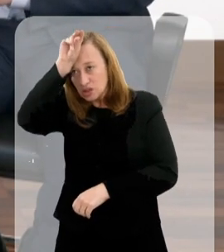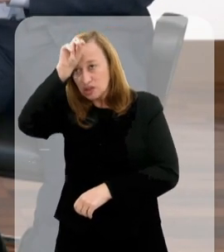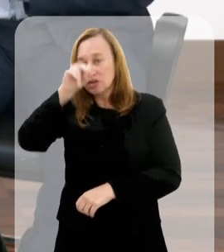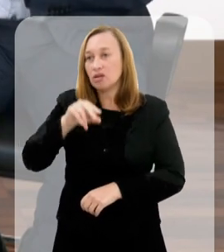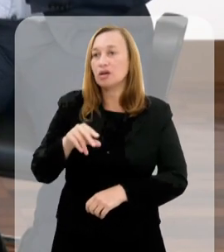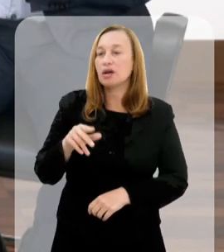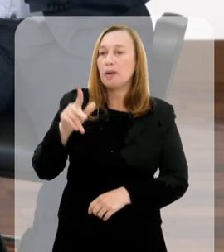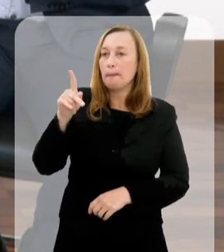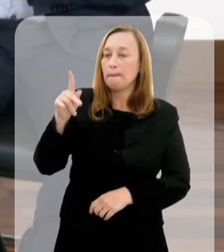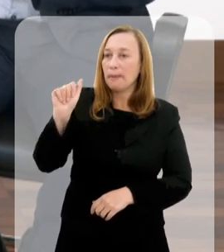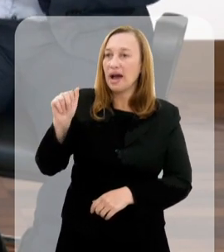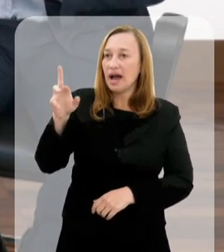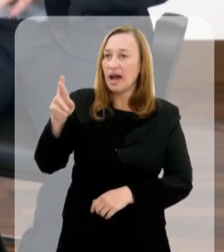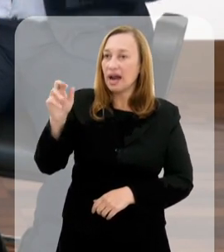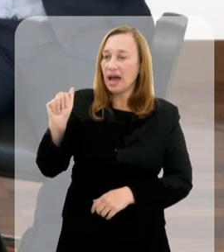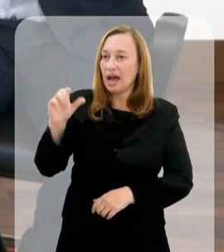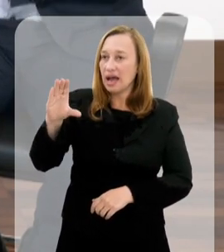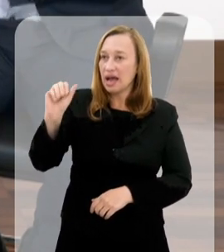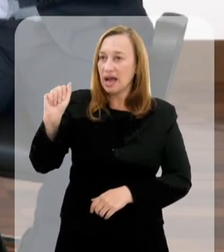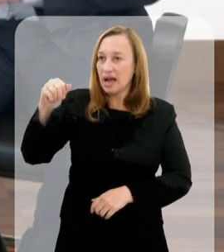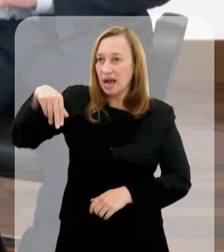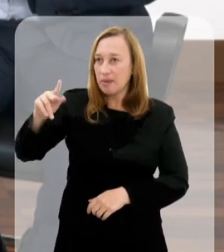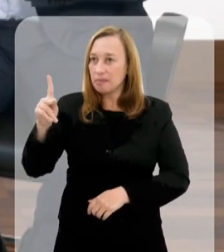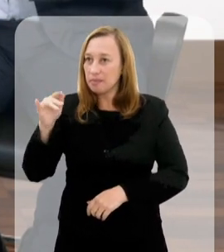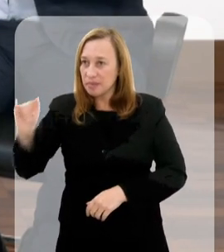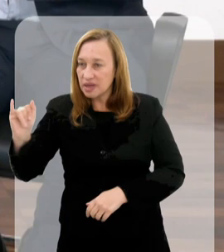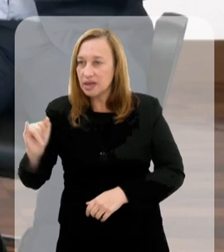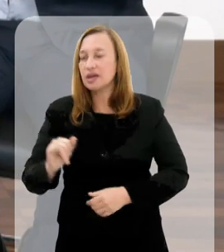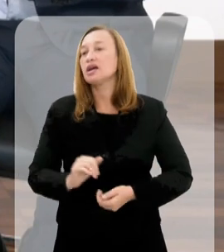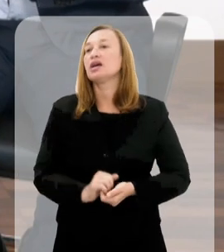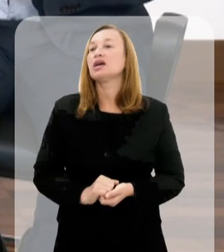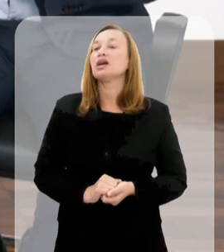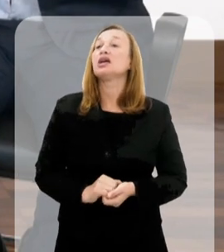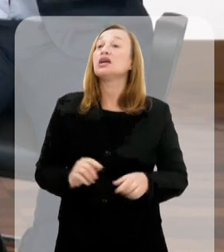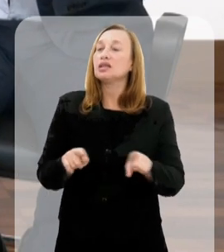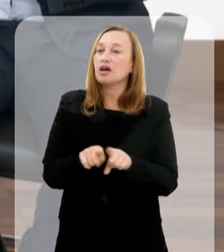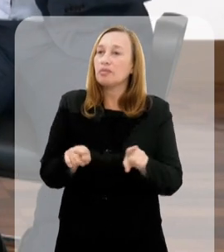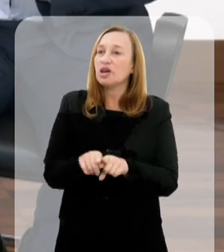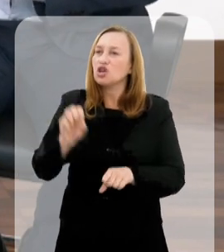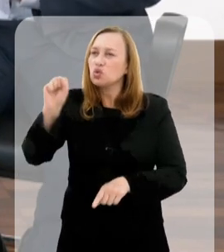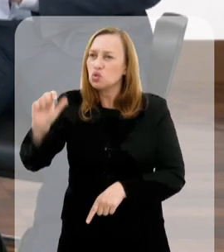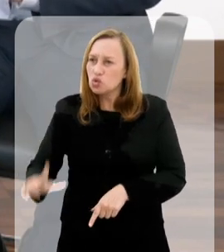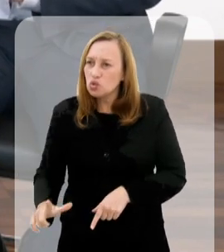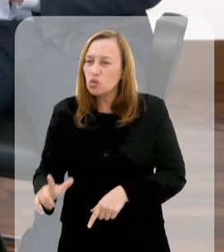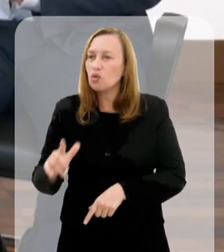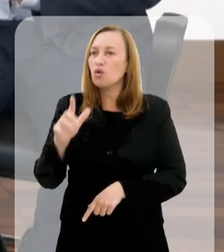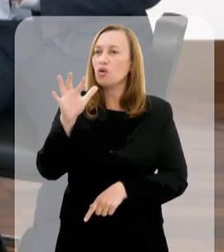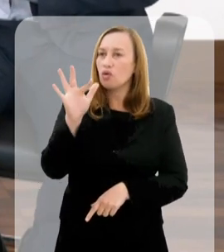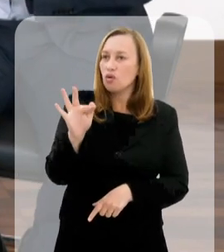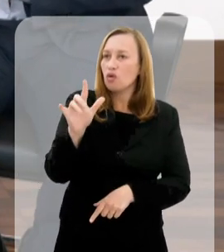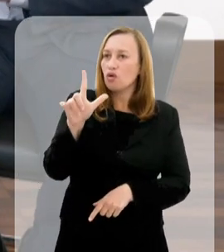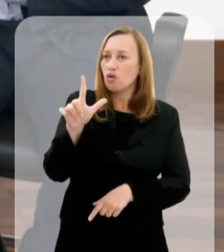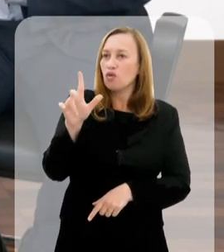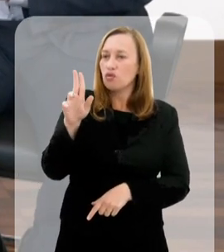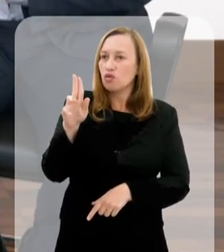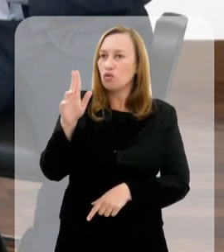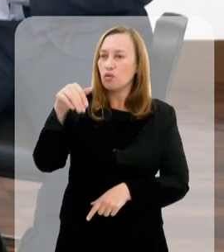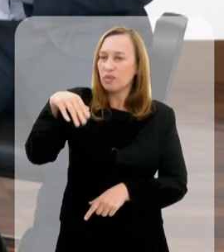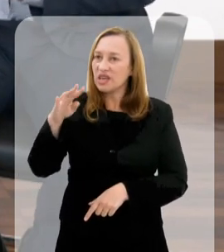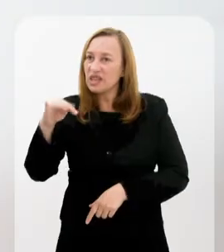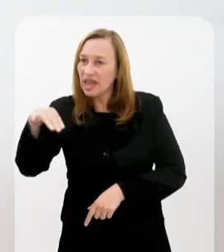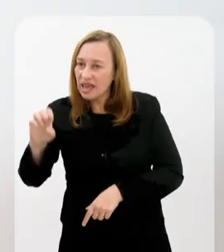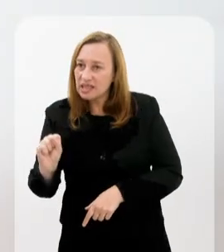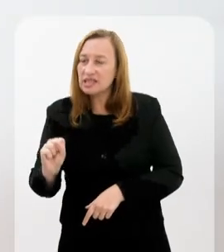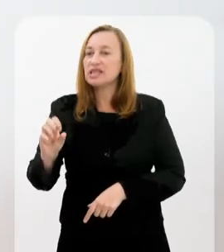Paracambi, né? E no Sul Fluminense, né? Pegando uma região ali do... De Engenharo Paulo de Fronten,